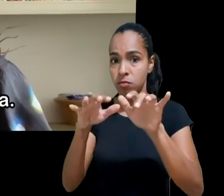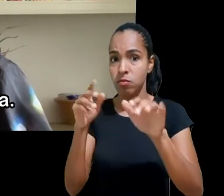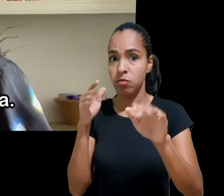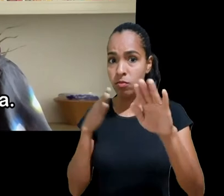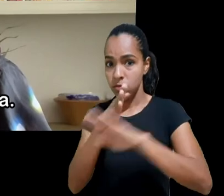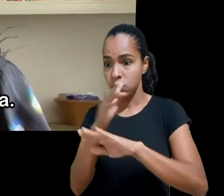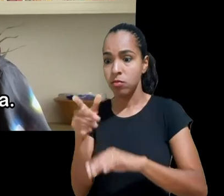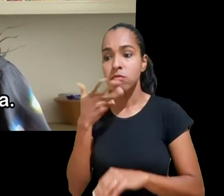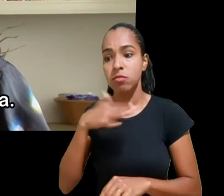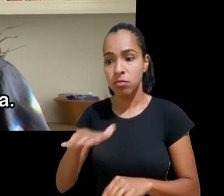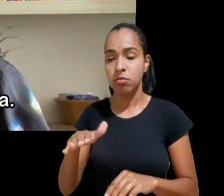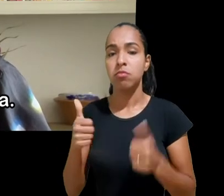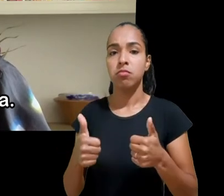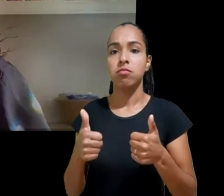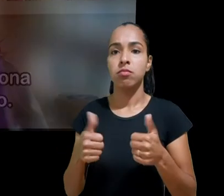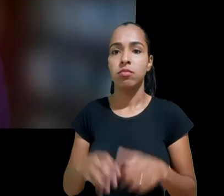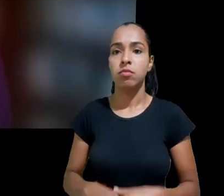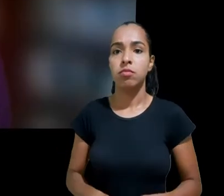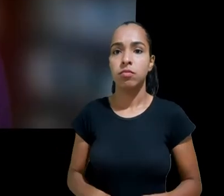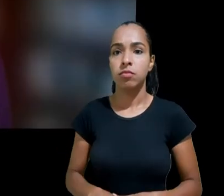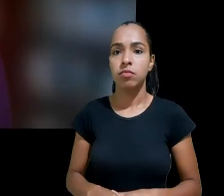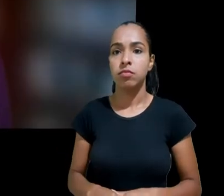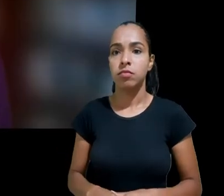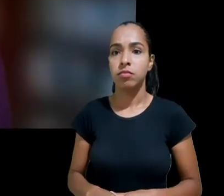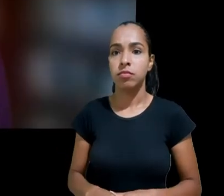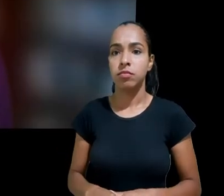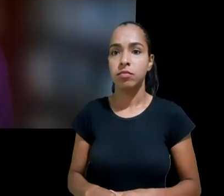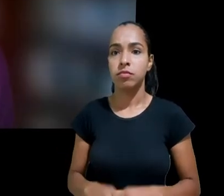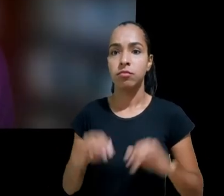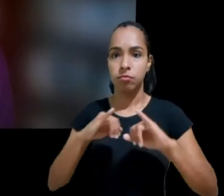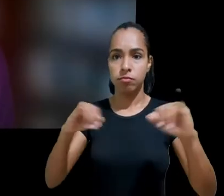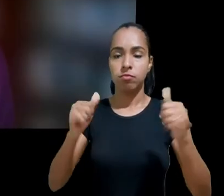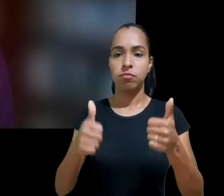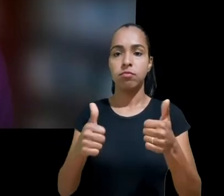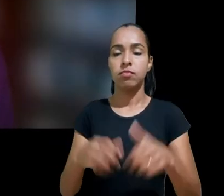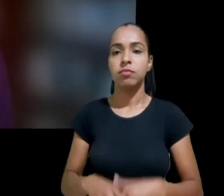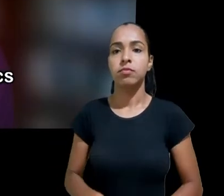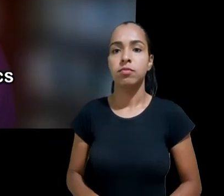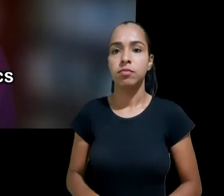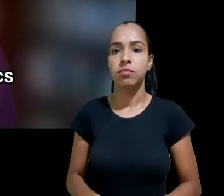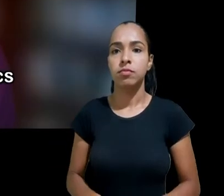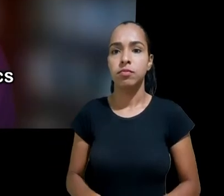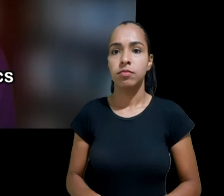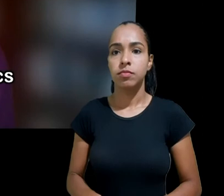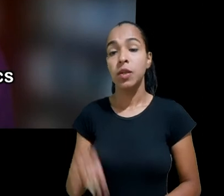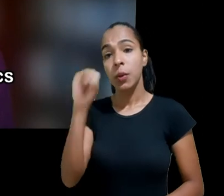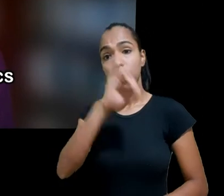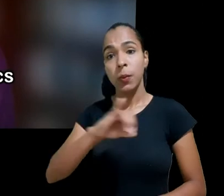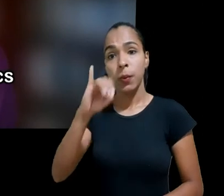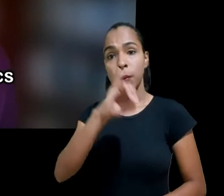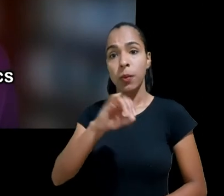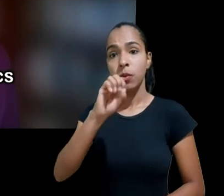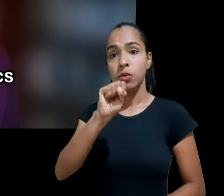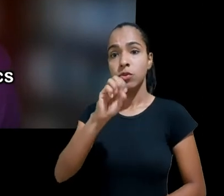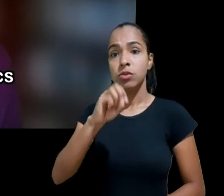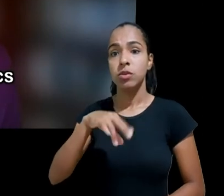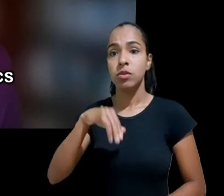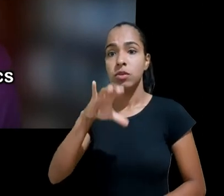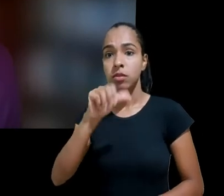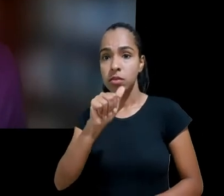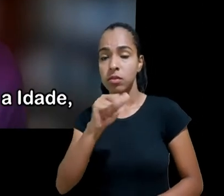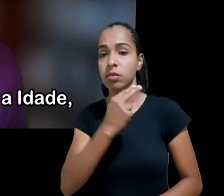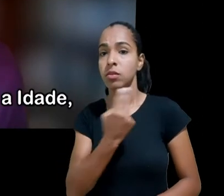essa é minha mensagem positiva Olá sou Sonia Livingstone da London School of Economics and Political Science